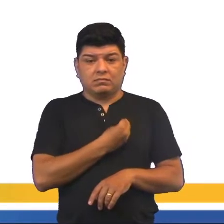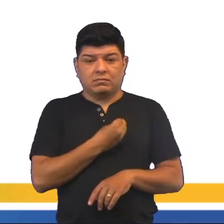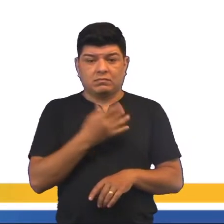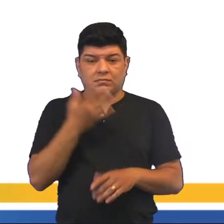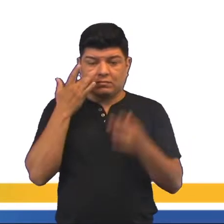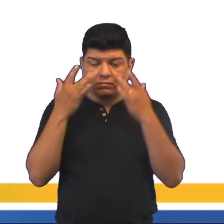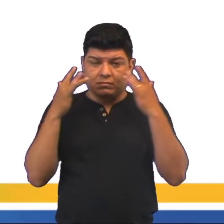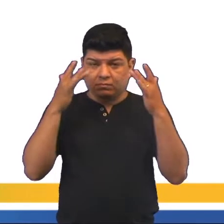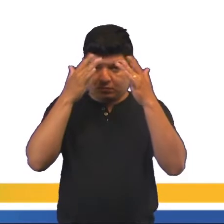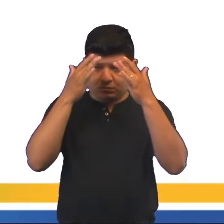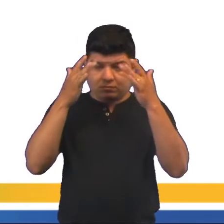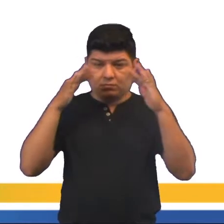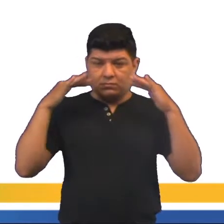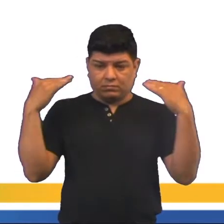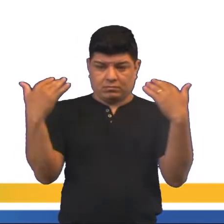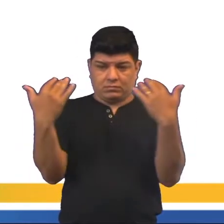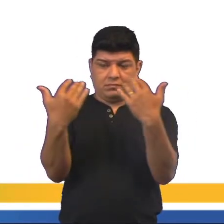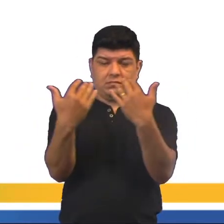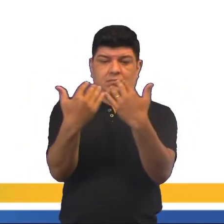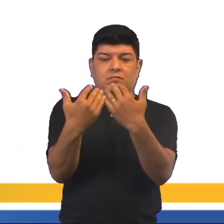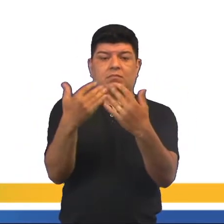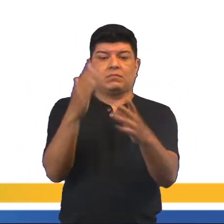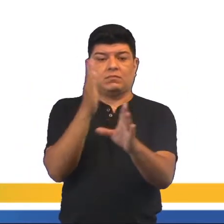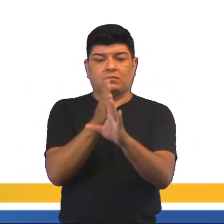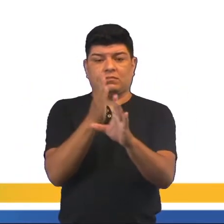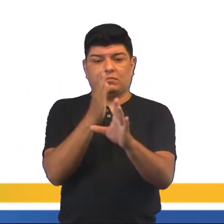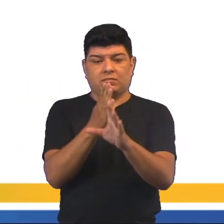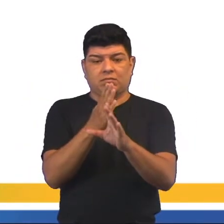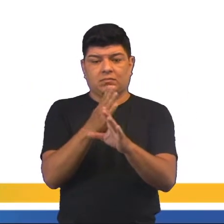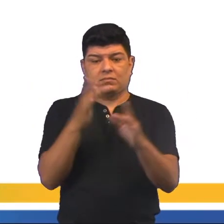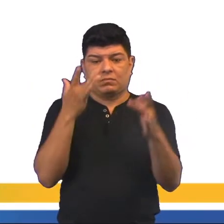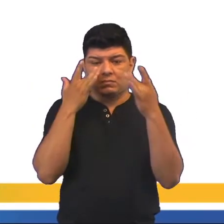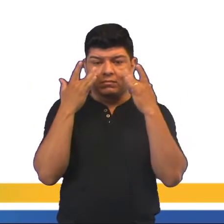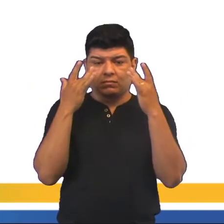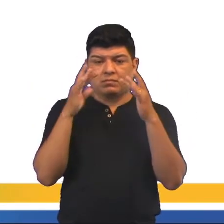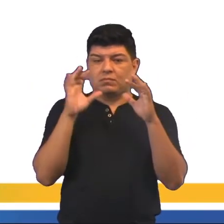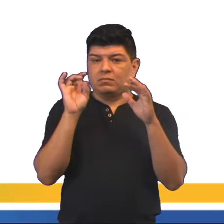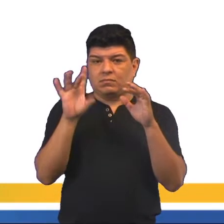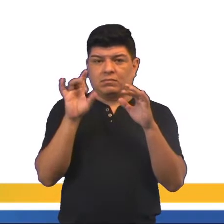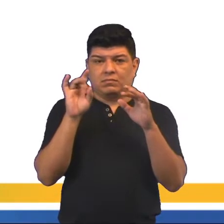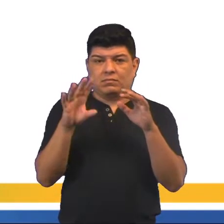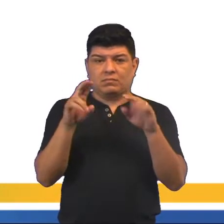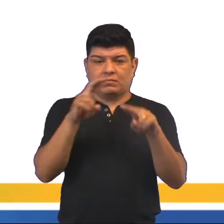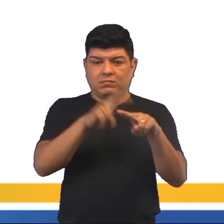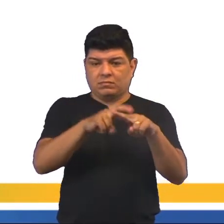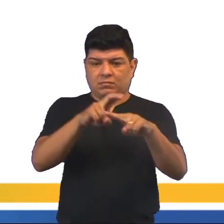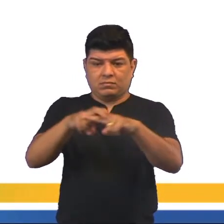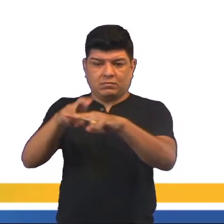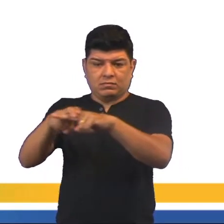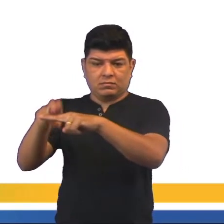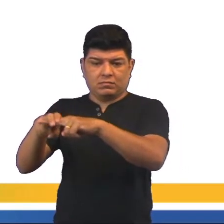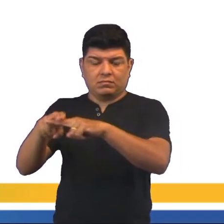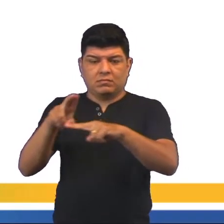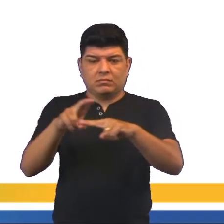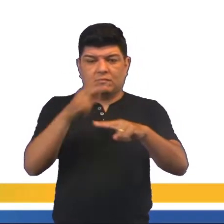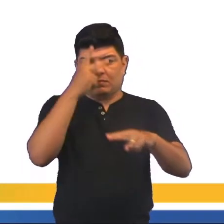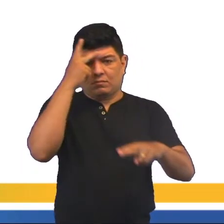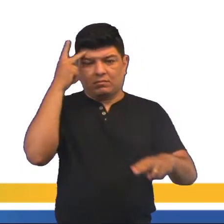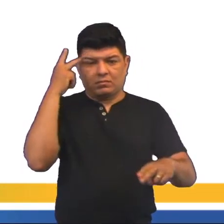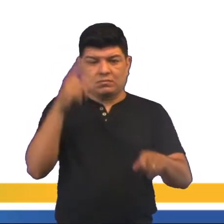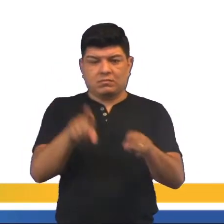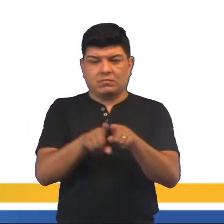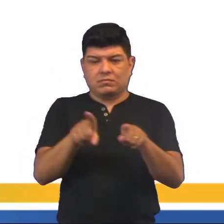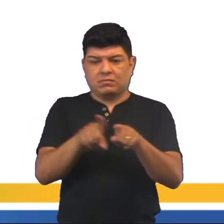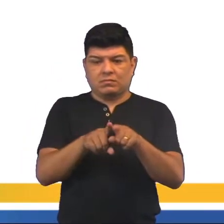plateia, certo? Devido a grande parte dos teatros disporem apenas desses assentos. O público também se